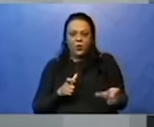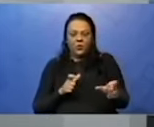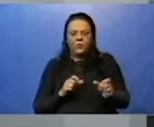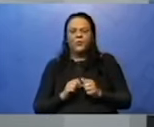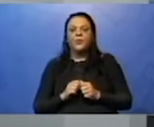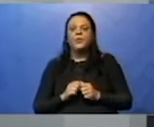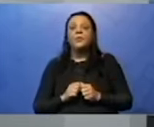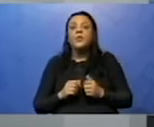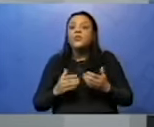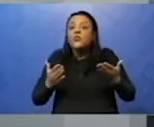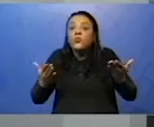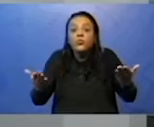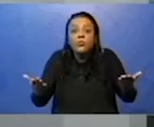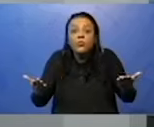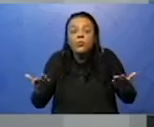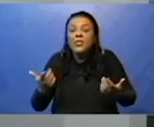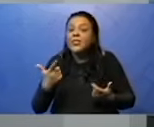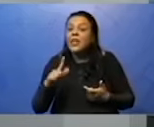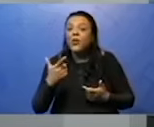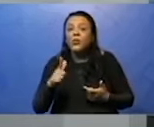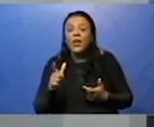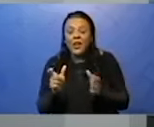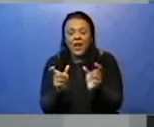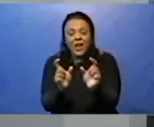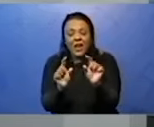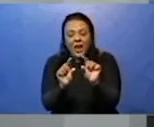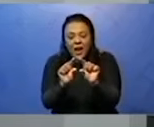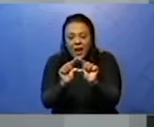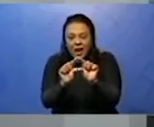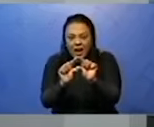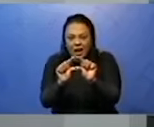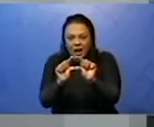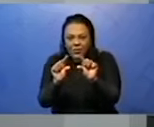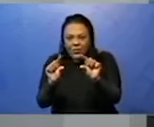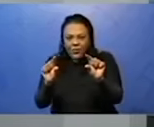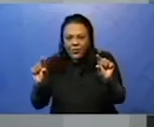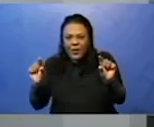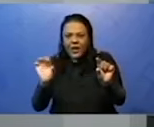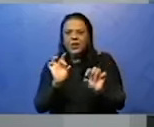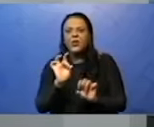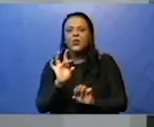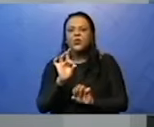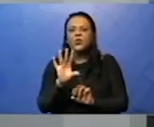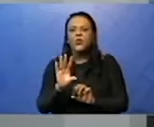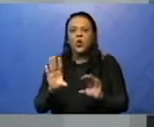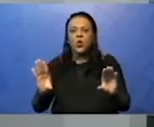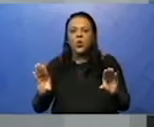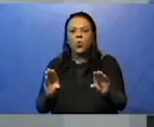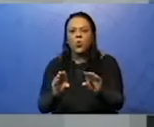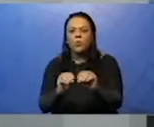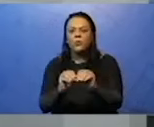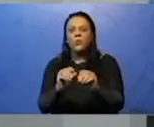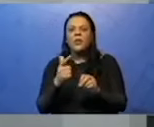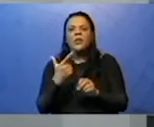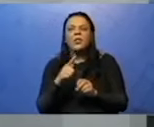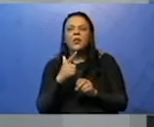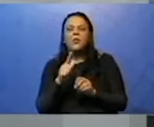ele não existe. A minha frase inteira será de predicado, sim. Mas quando que eu vou ter um sujeito